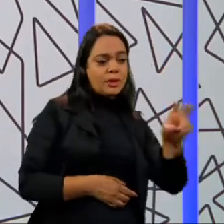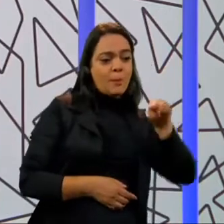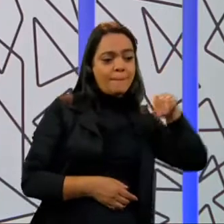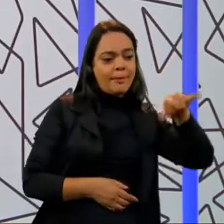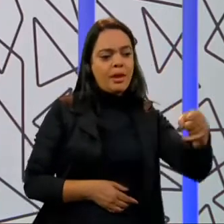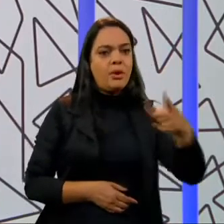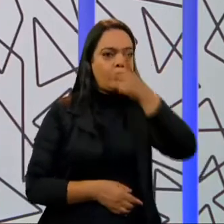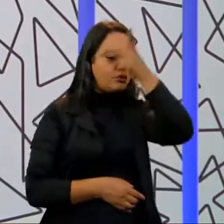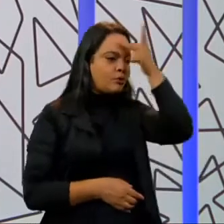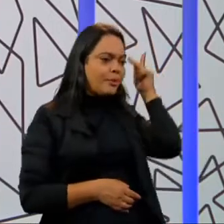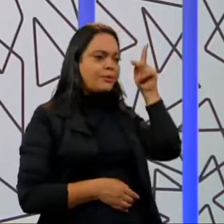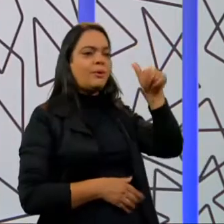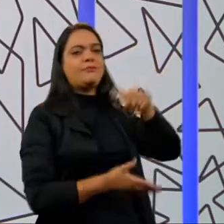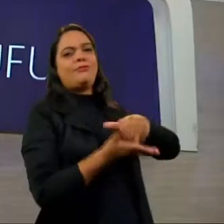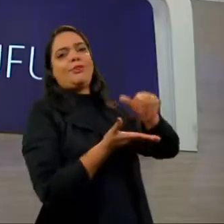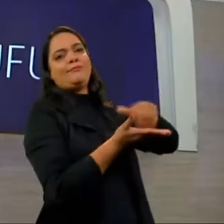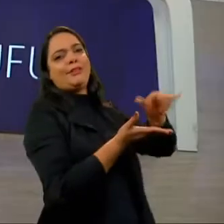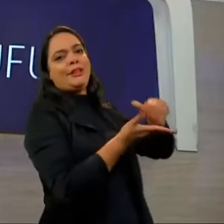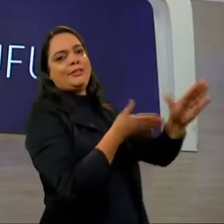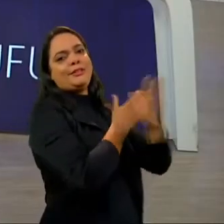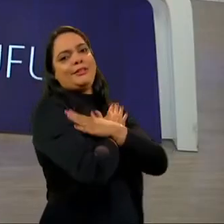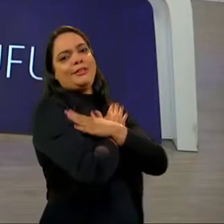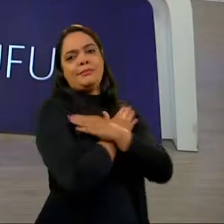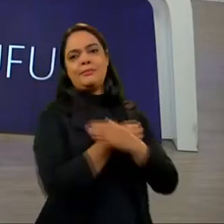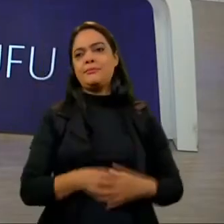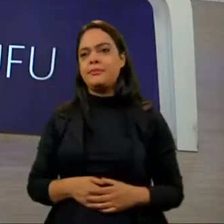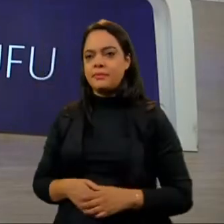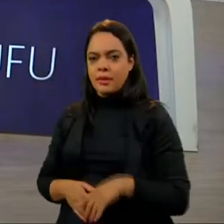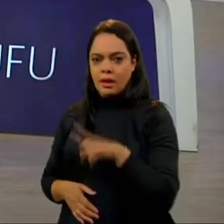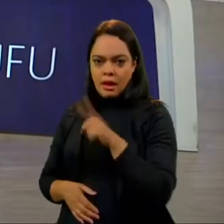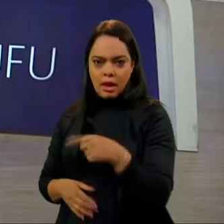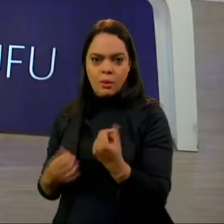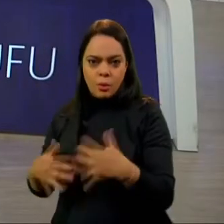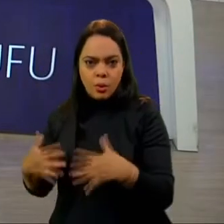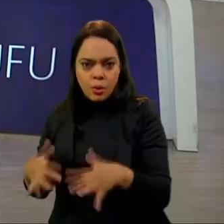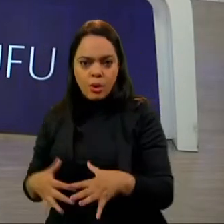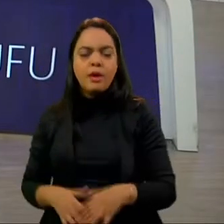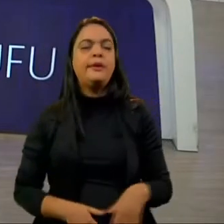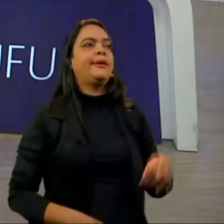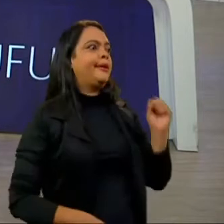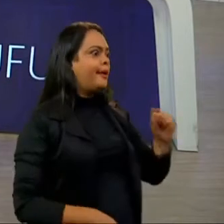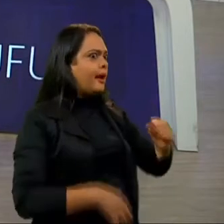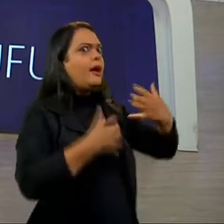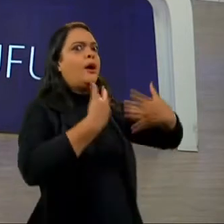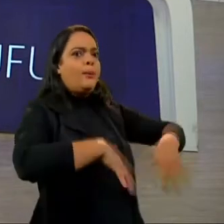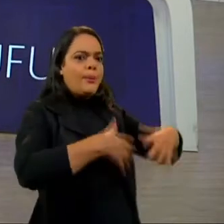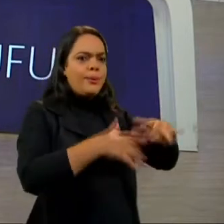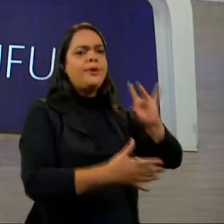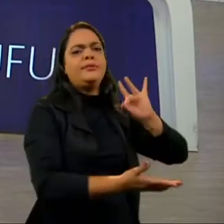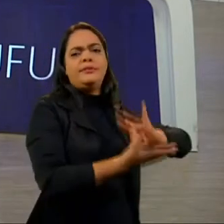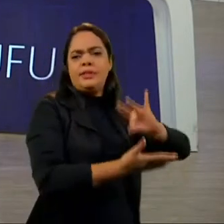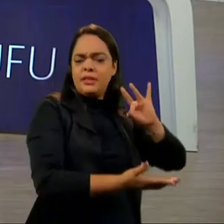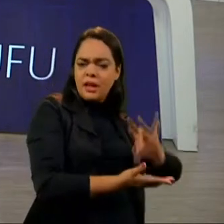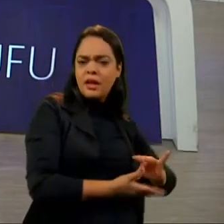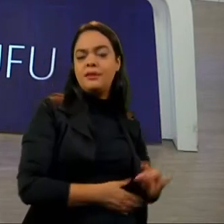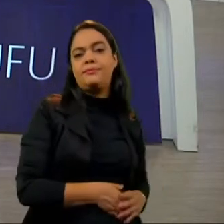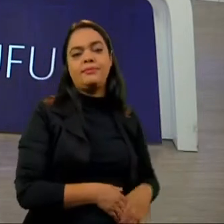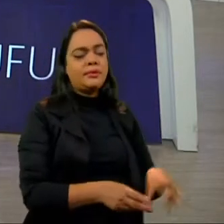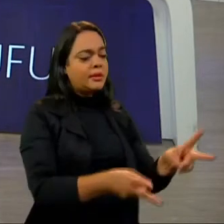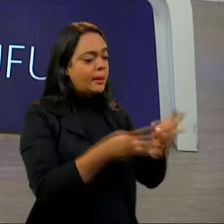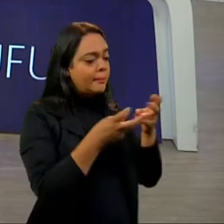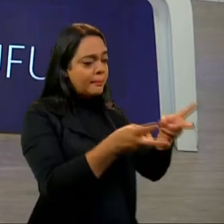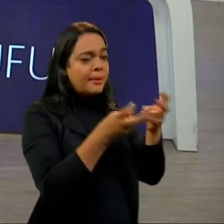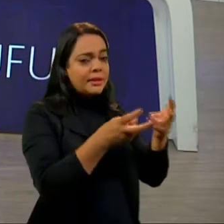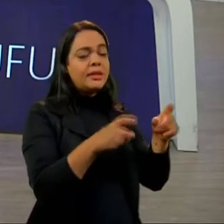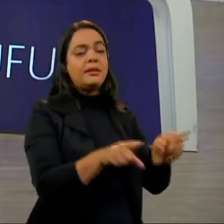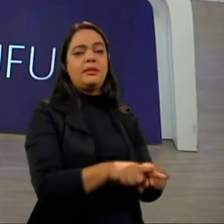que estão desempregados agora. isso que eu ia te perguntar. Esse número, então, é considerado alto? Elevado. Bastante elevado mesmo. Inclusive, você já percebe outras